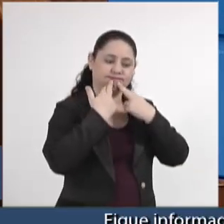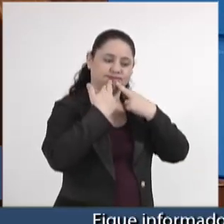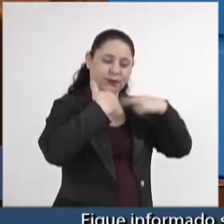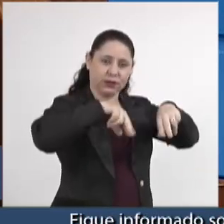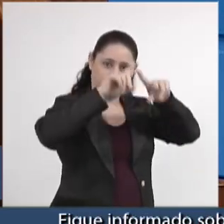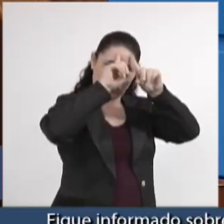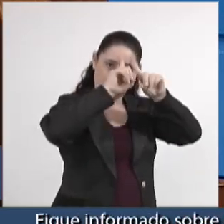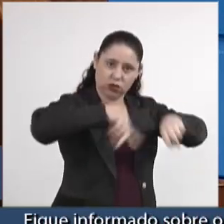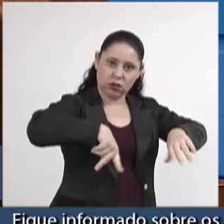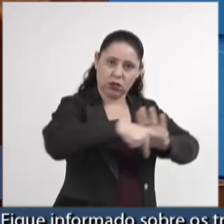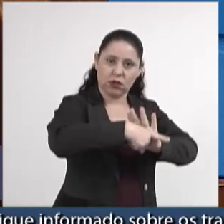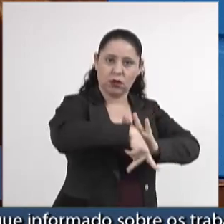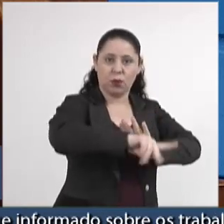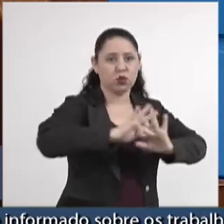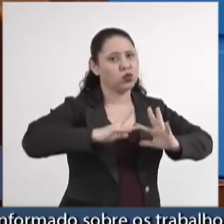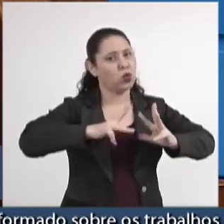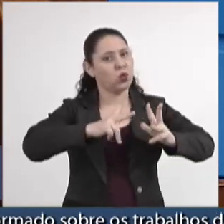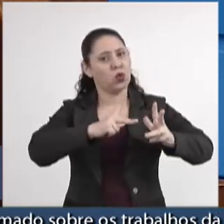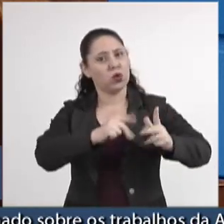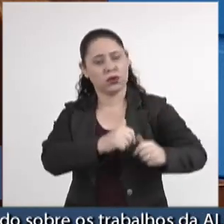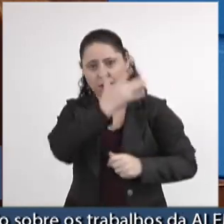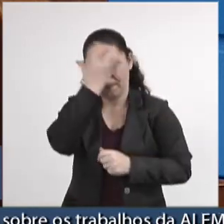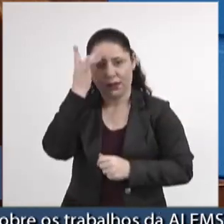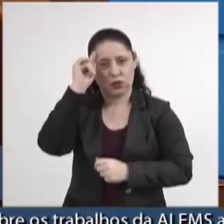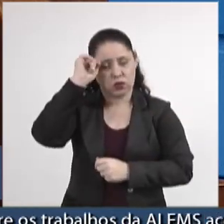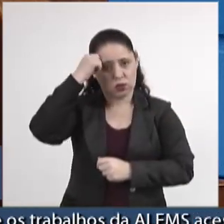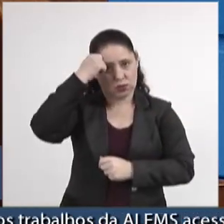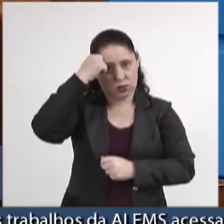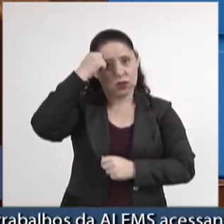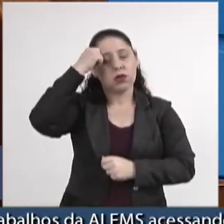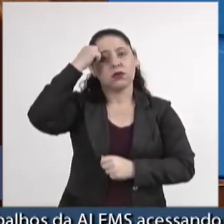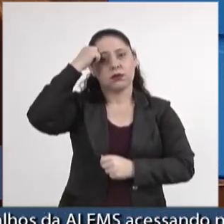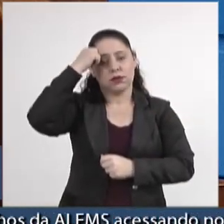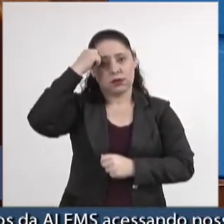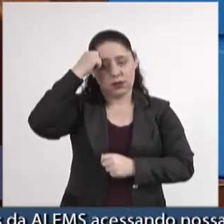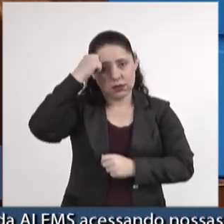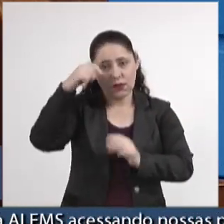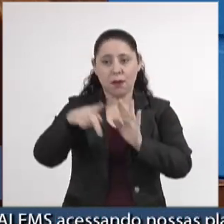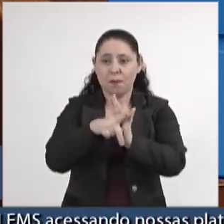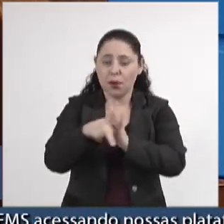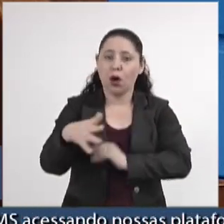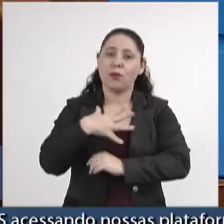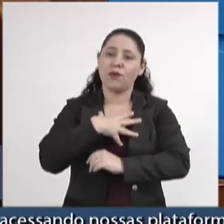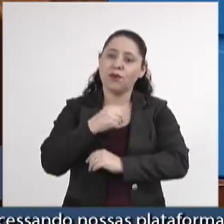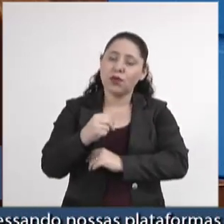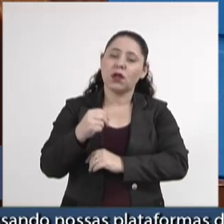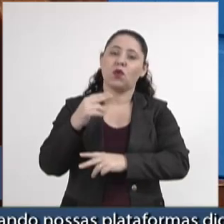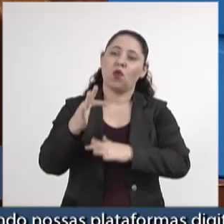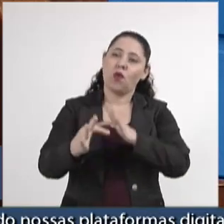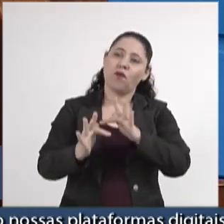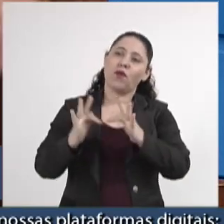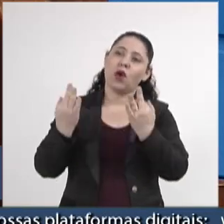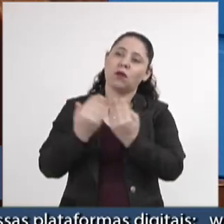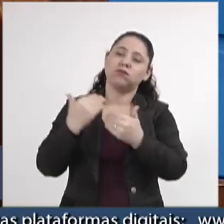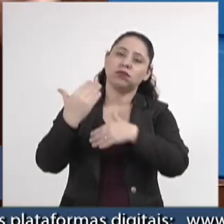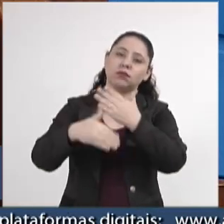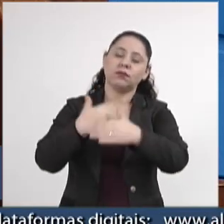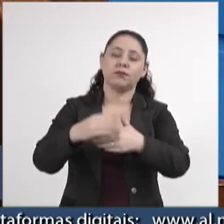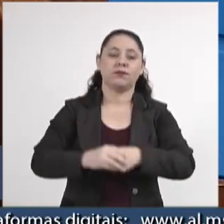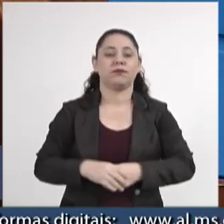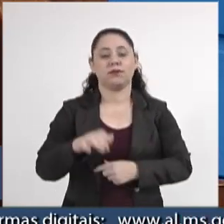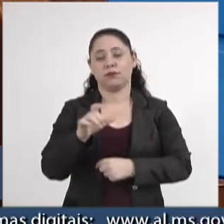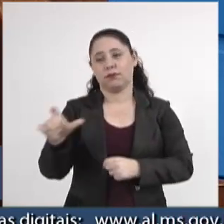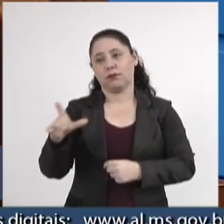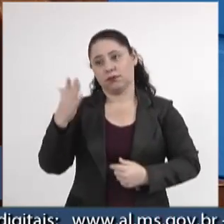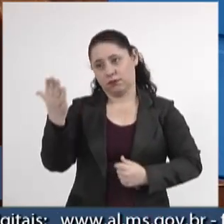dignidade de todas as pessoas negras, afrodescendentes desse país. Concedo